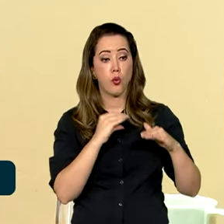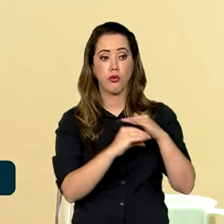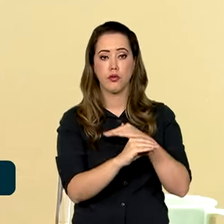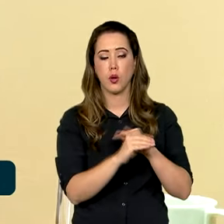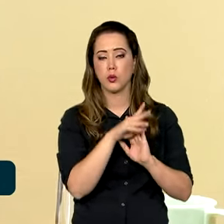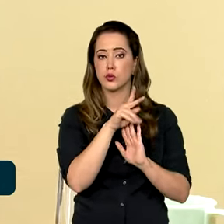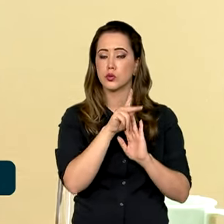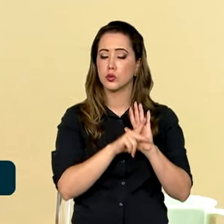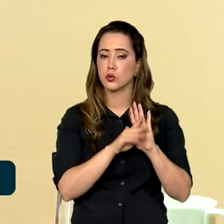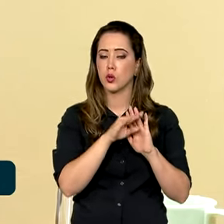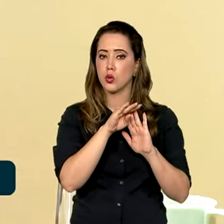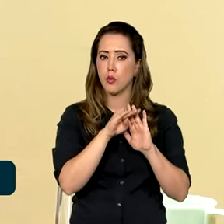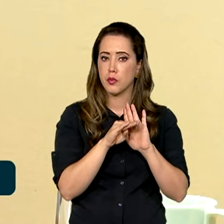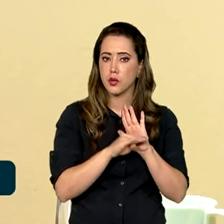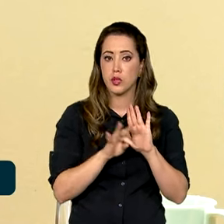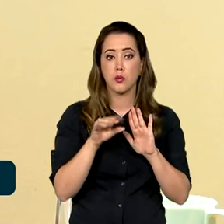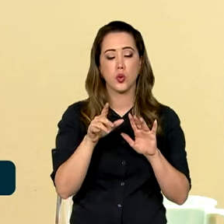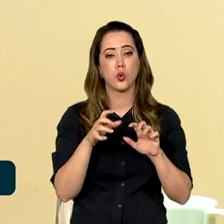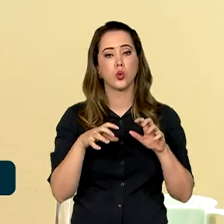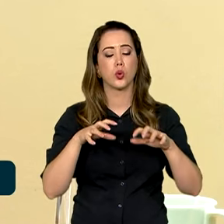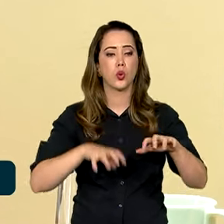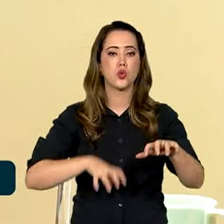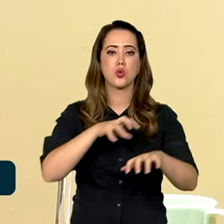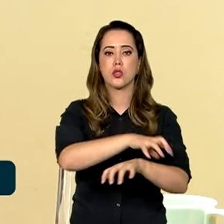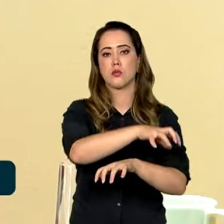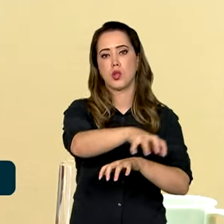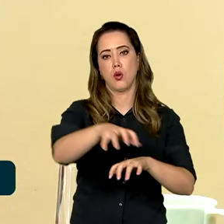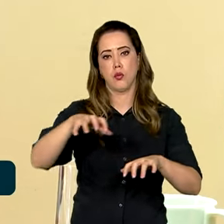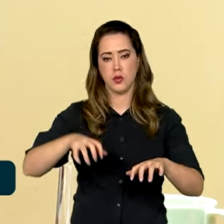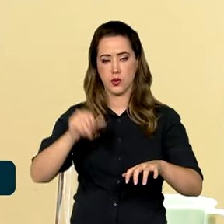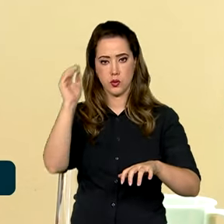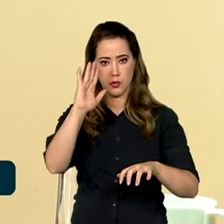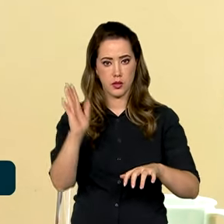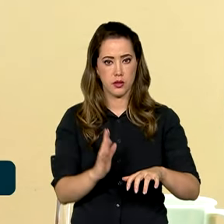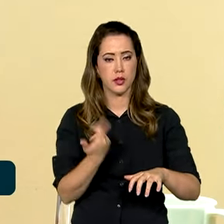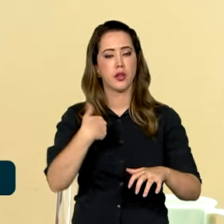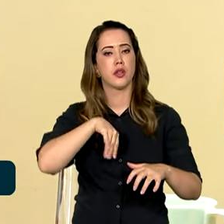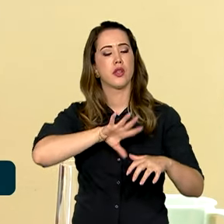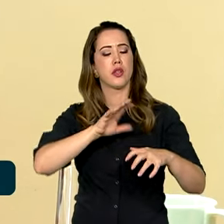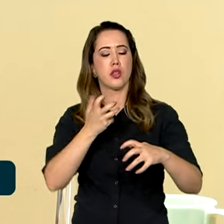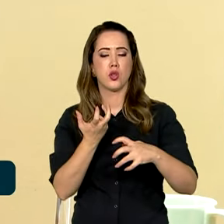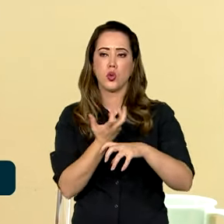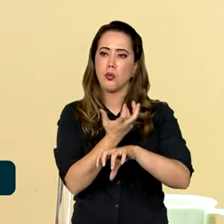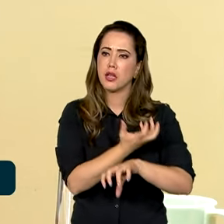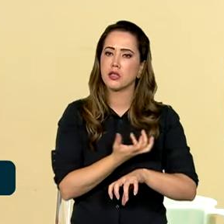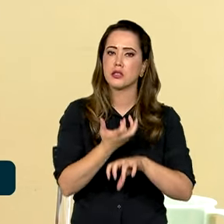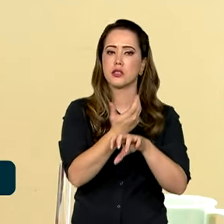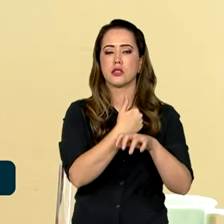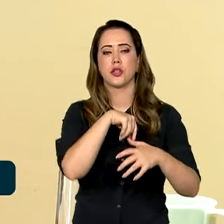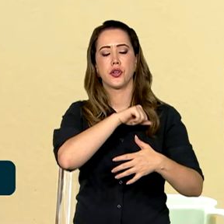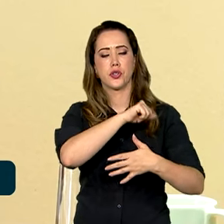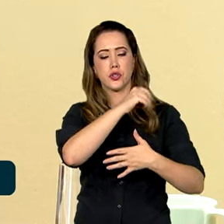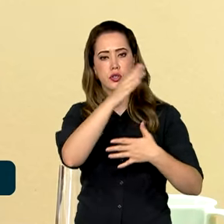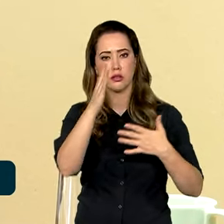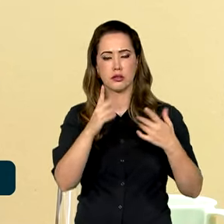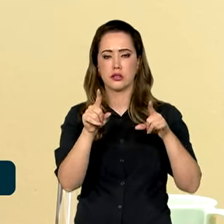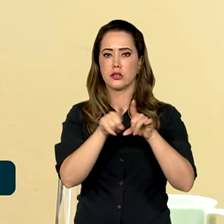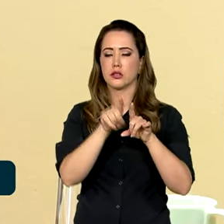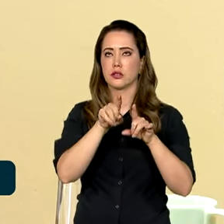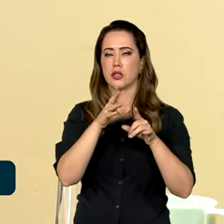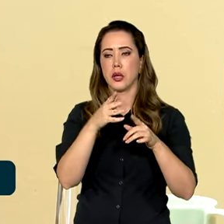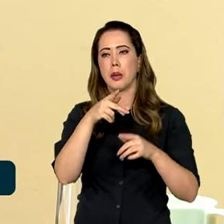com todos os biomas brasileiros. O bioma Mata Atlântica, Cerrado, Caatinga, Pampa,